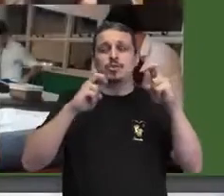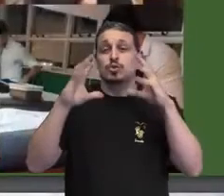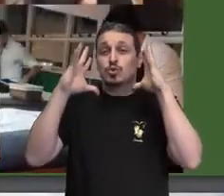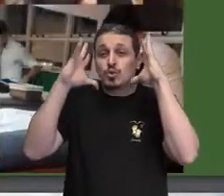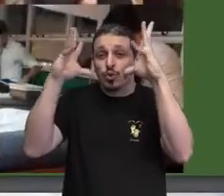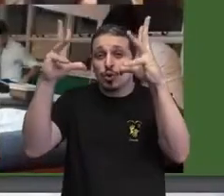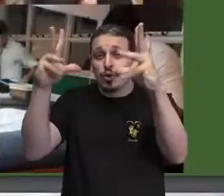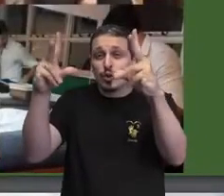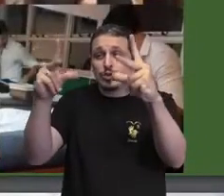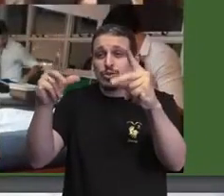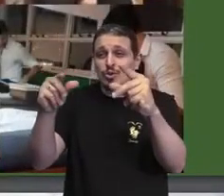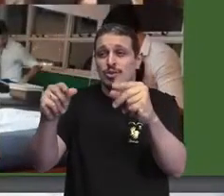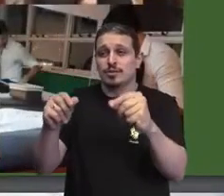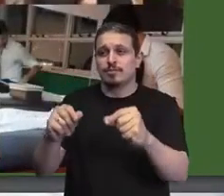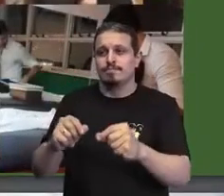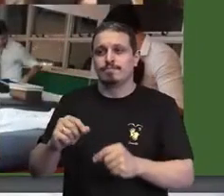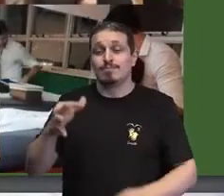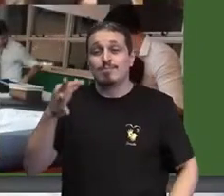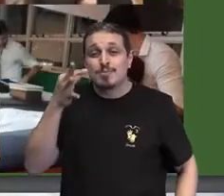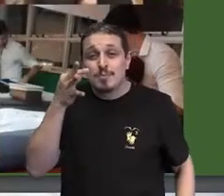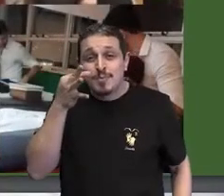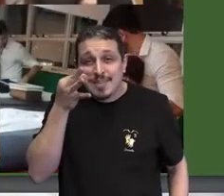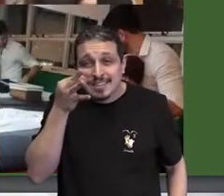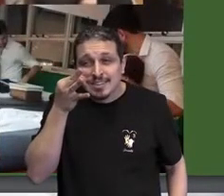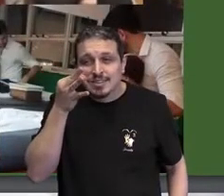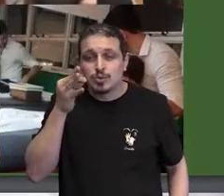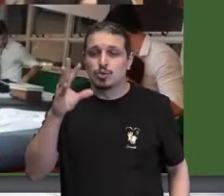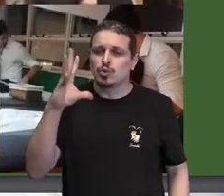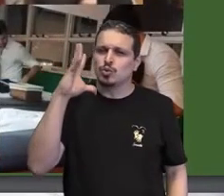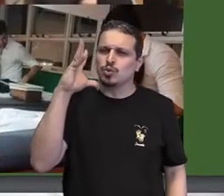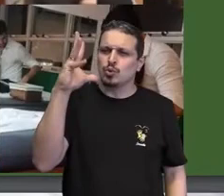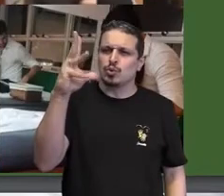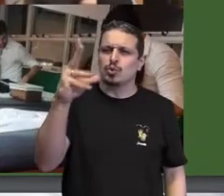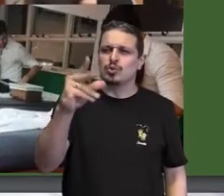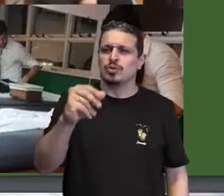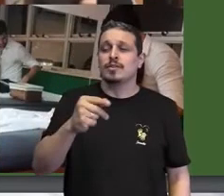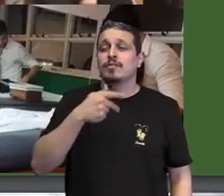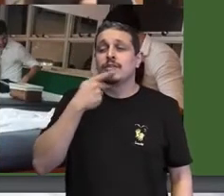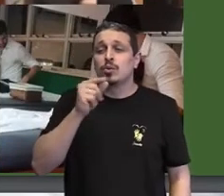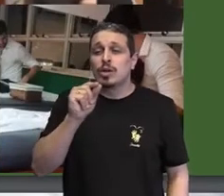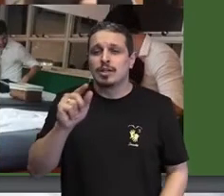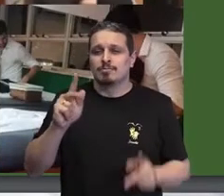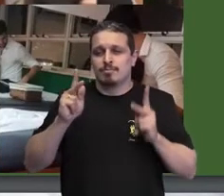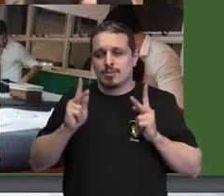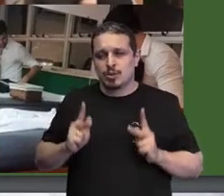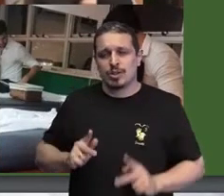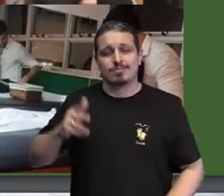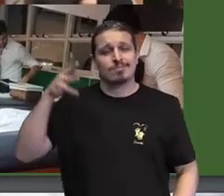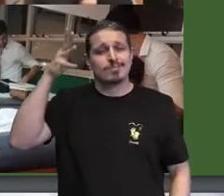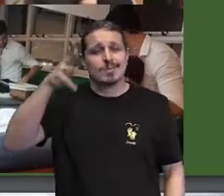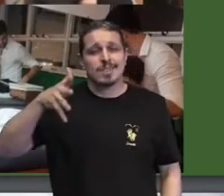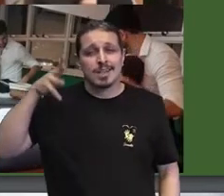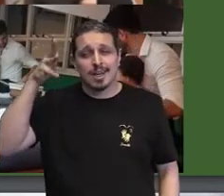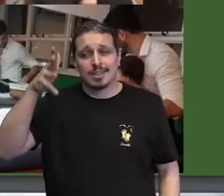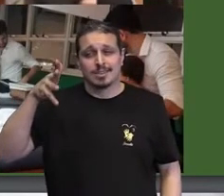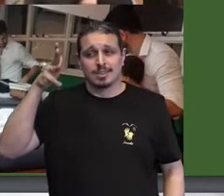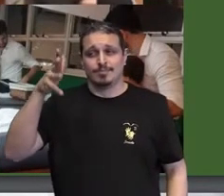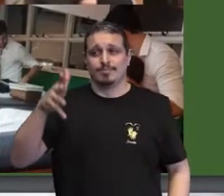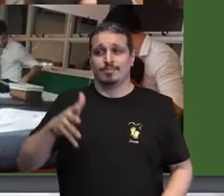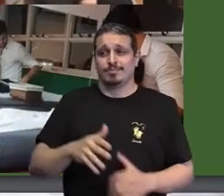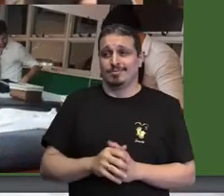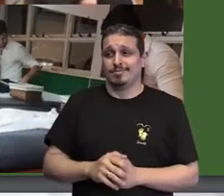que sejam presentes em todas as falas desse Congresso. Essas crianças, elas me